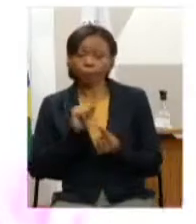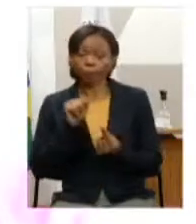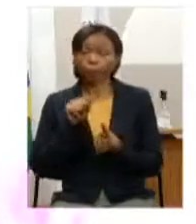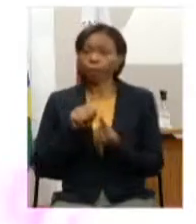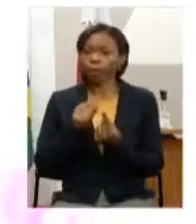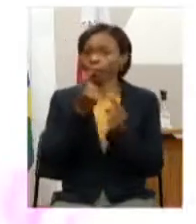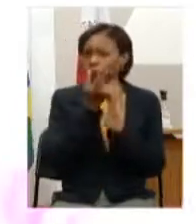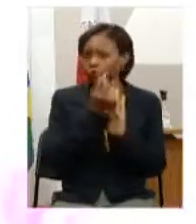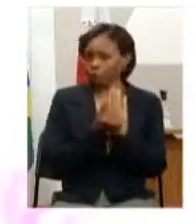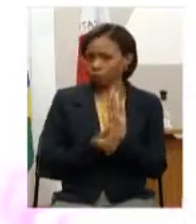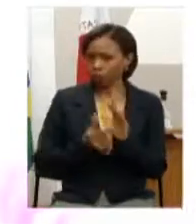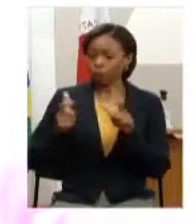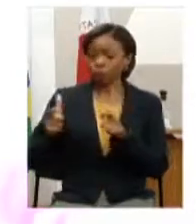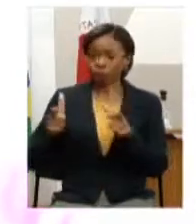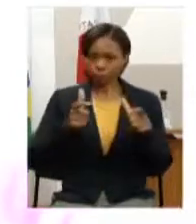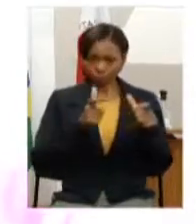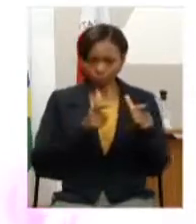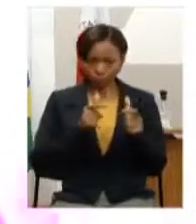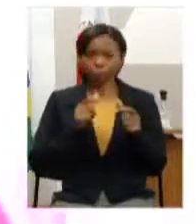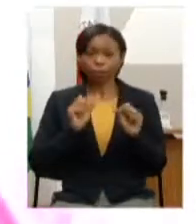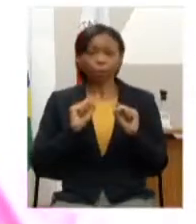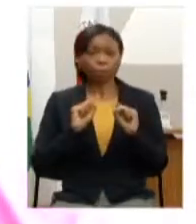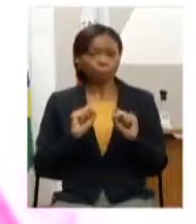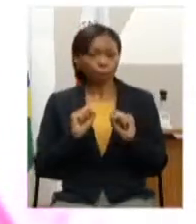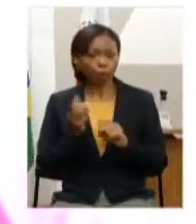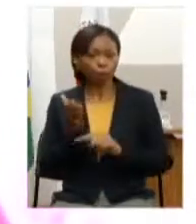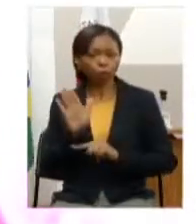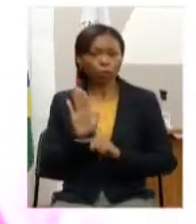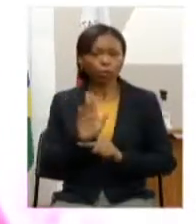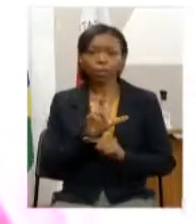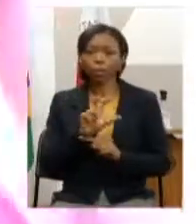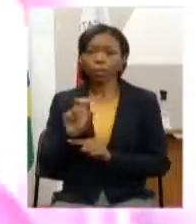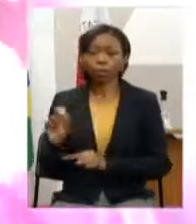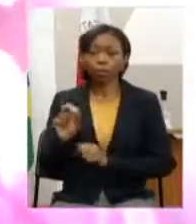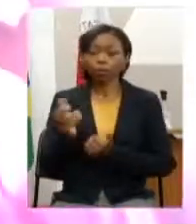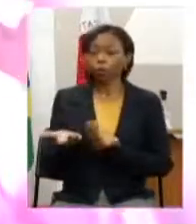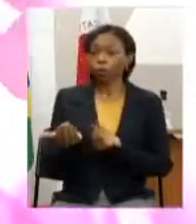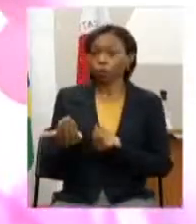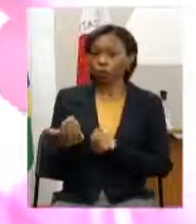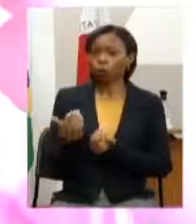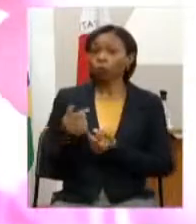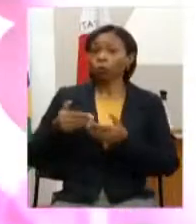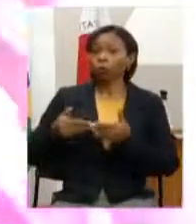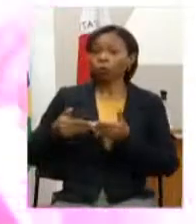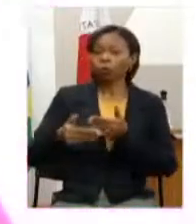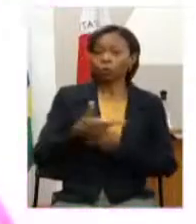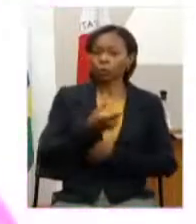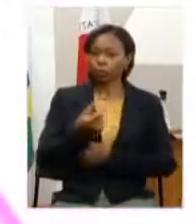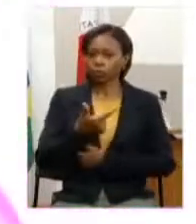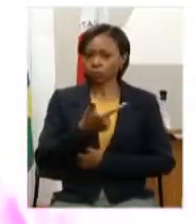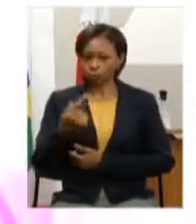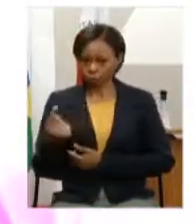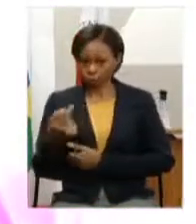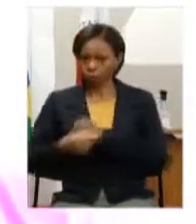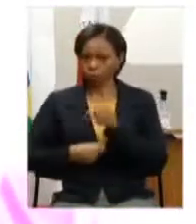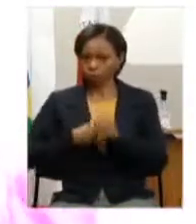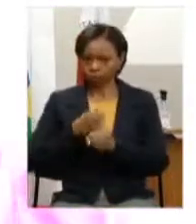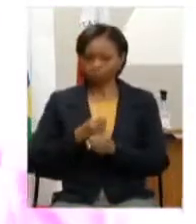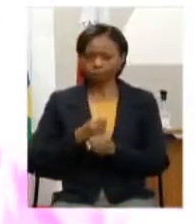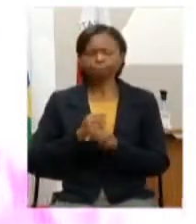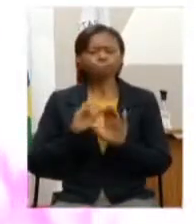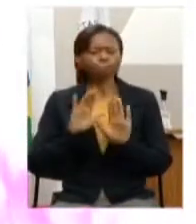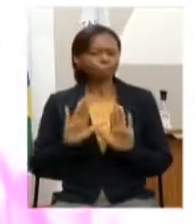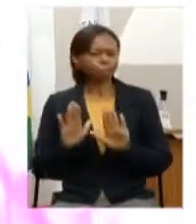físicas de modo a atender a 500 jovens em 2021 eu queria fazer uma ressalva